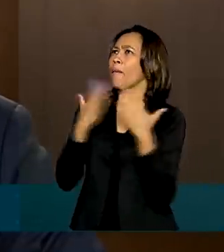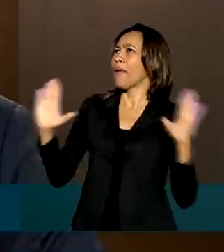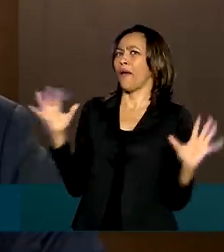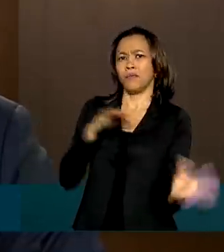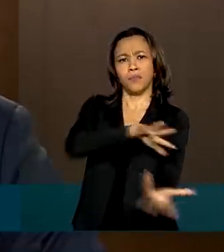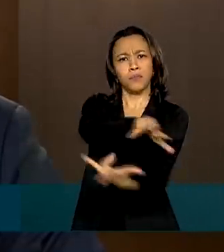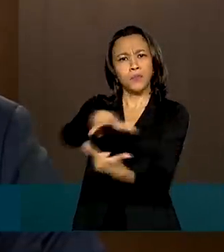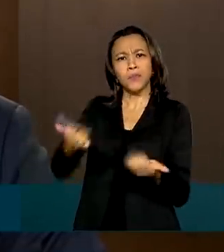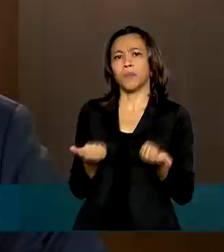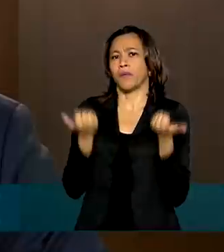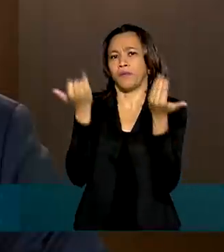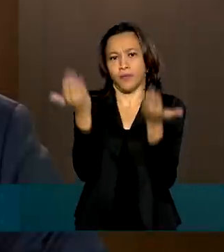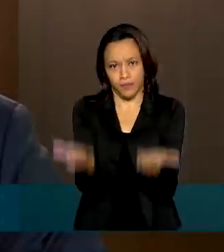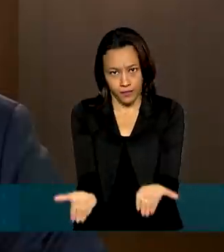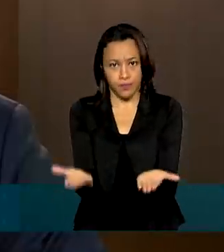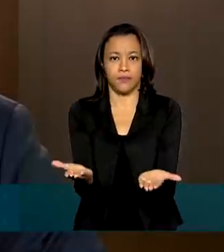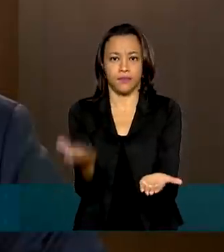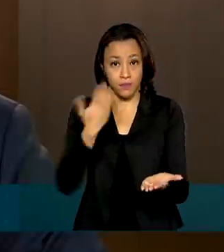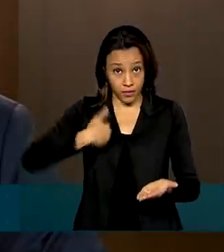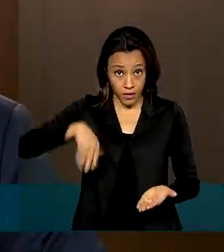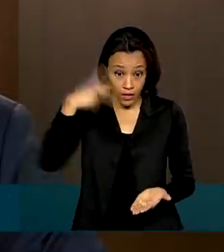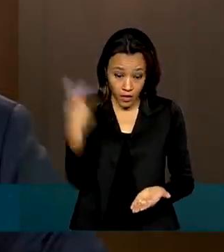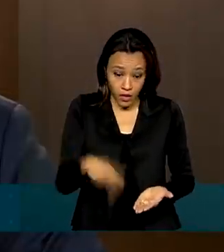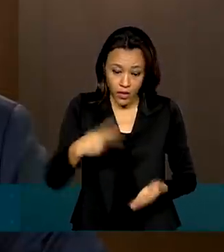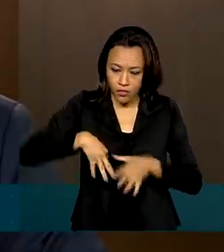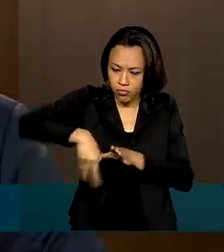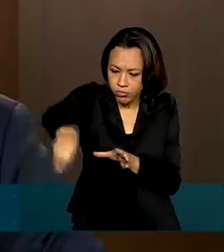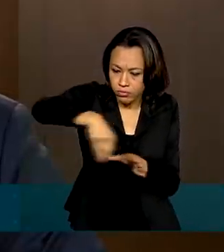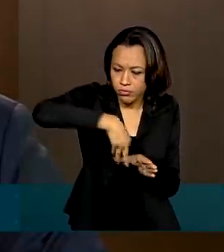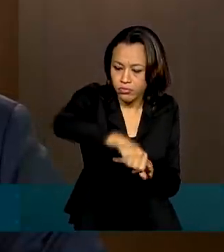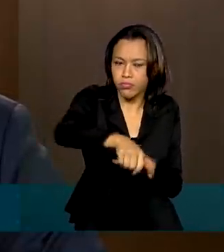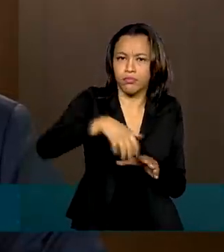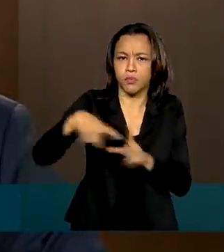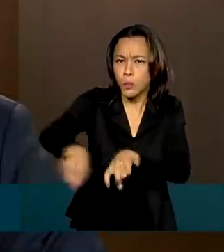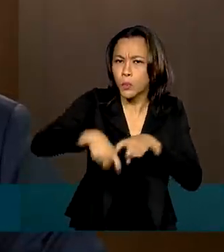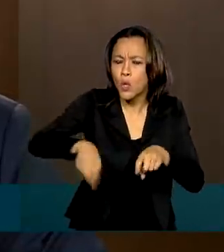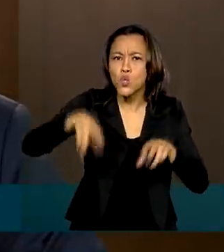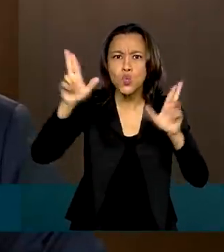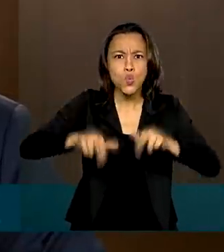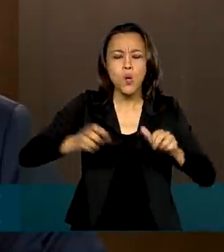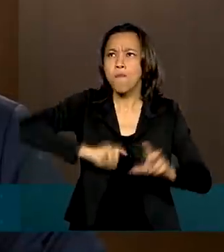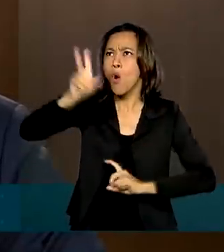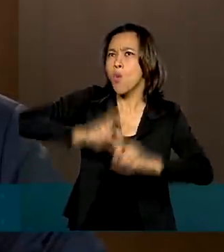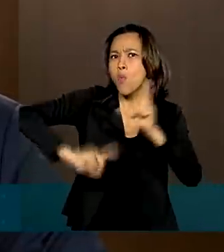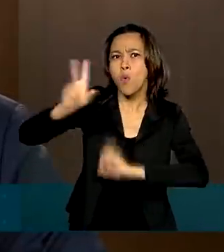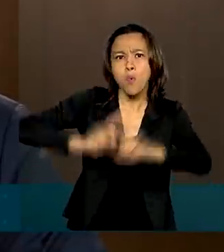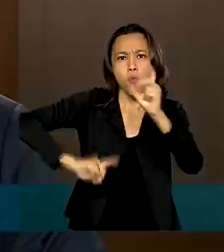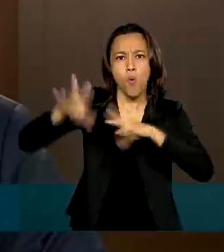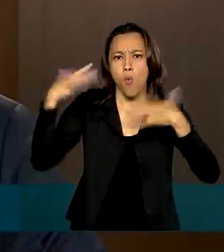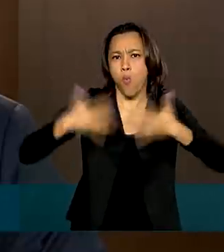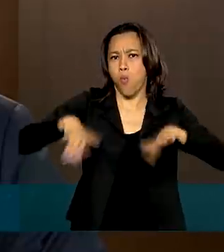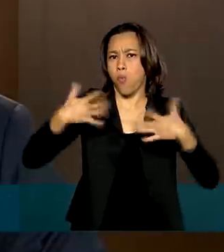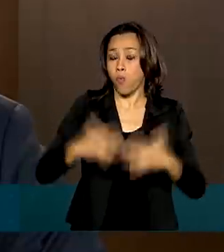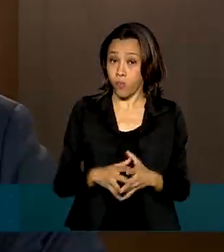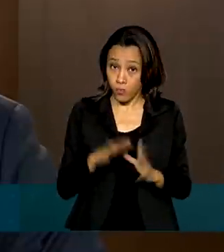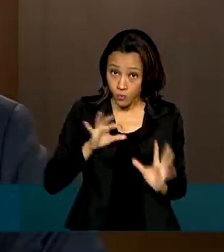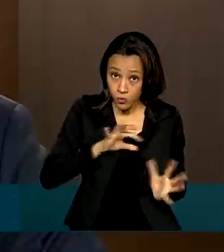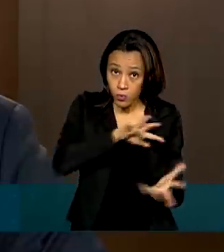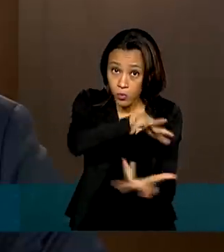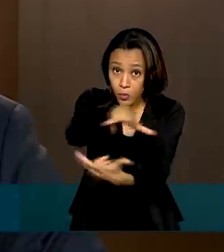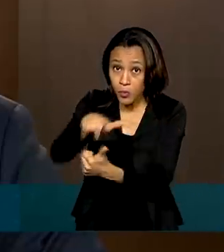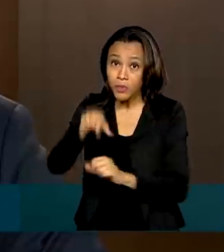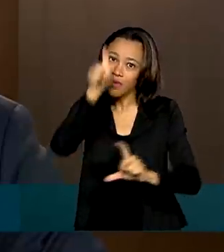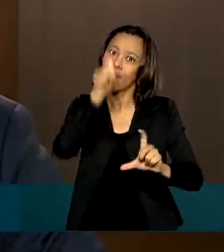temos para oferecer, nossos produtos do campo. Nunca exportamos tanto. O mundo cada vez mais